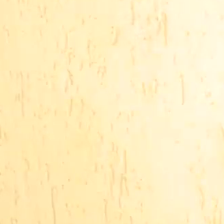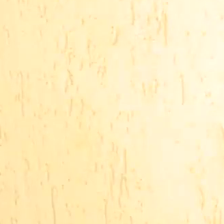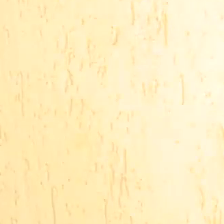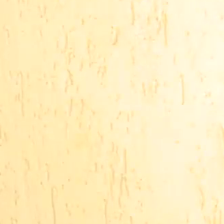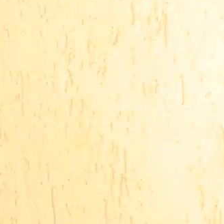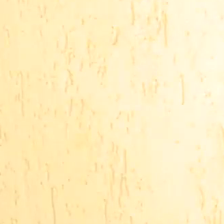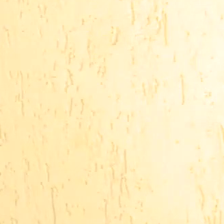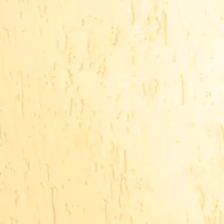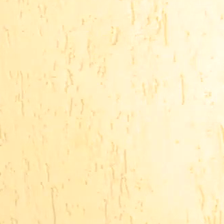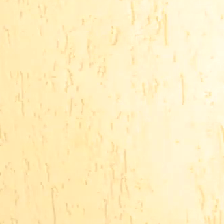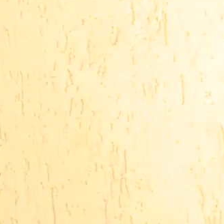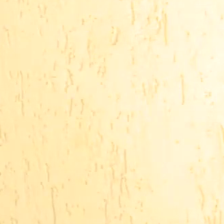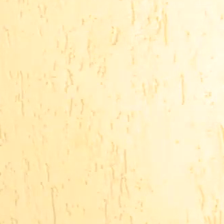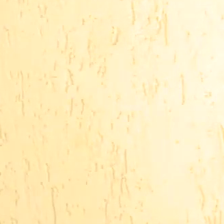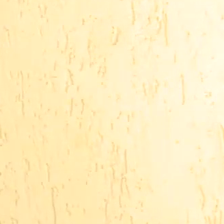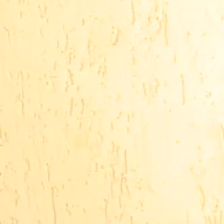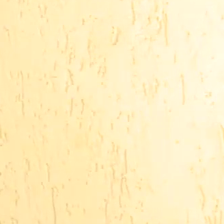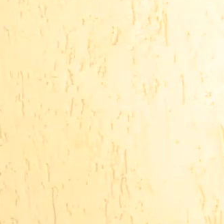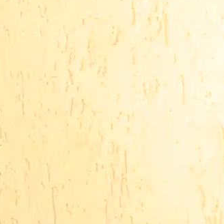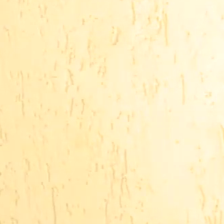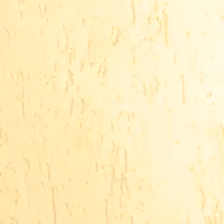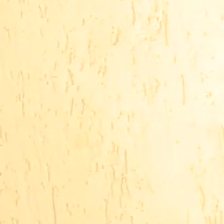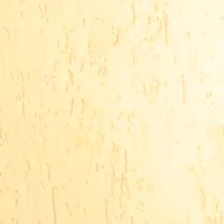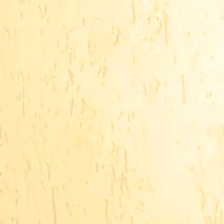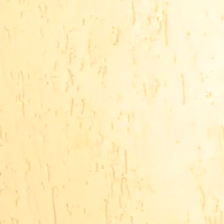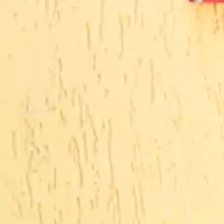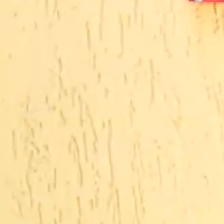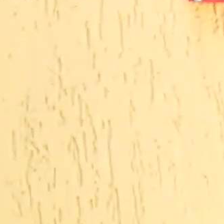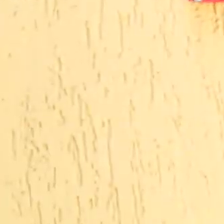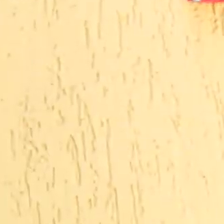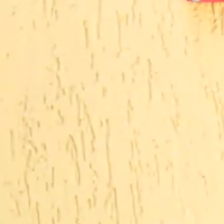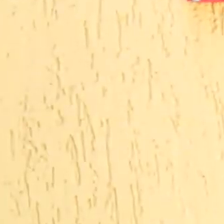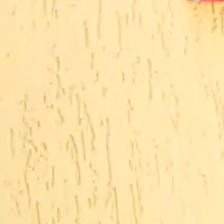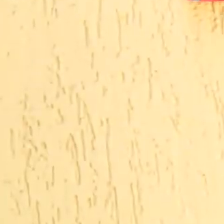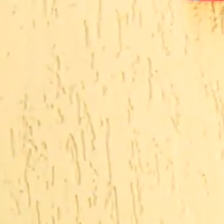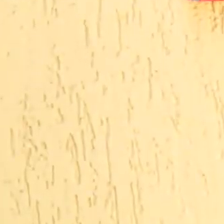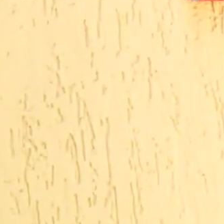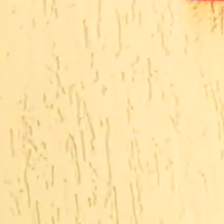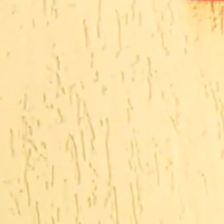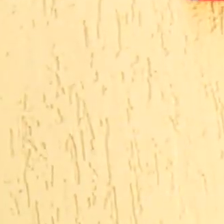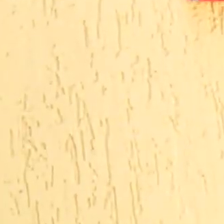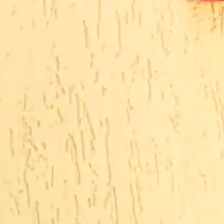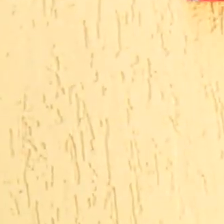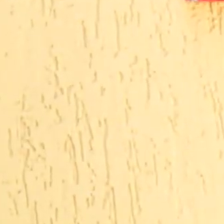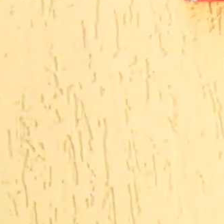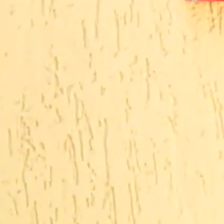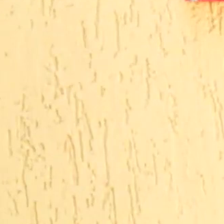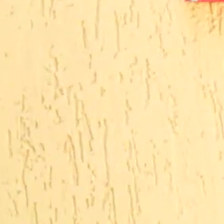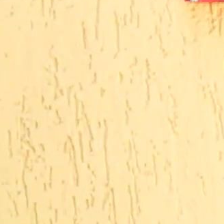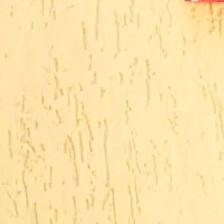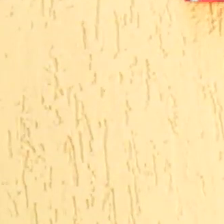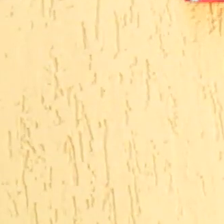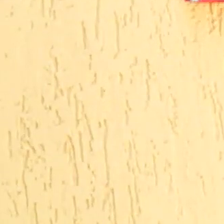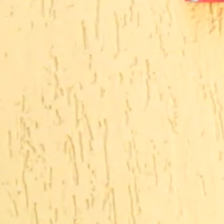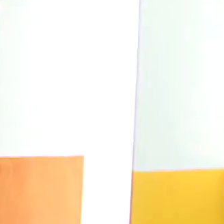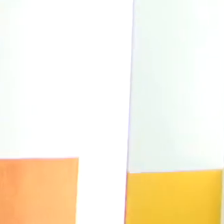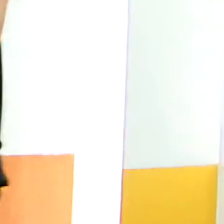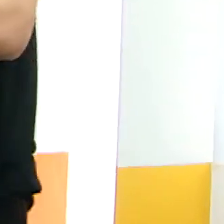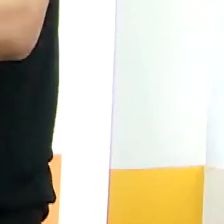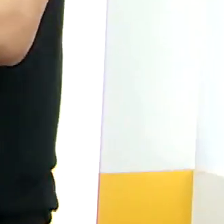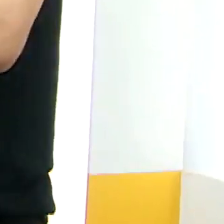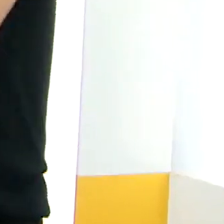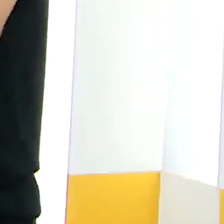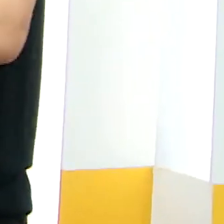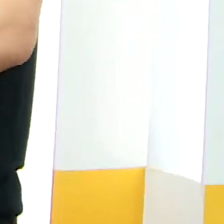E eu acho que ela também fica feliz apresentando. Quando eu vejo a minha mãe na televisão, eu sinto muito orgulho dela.